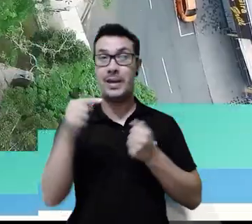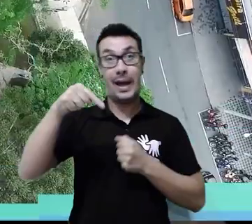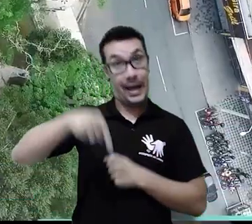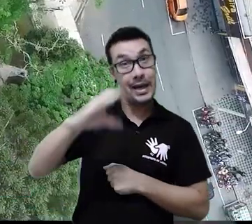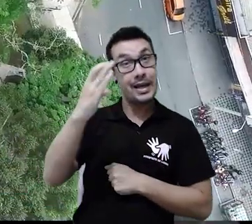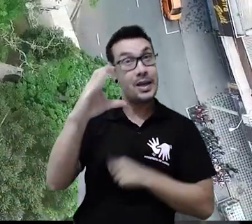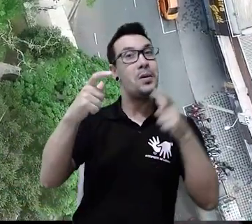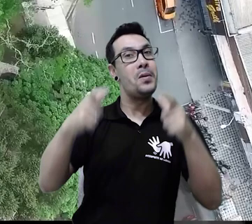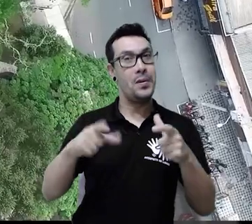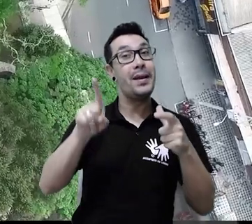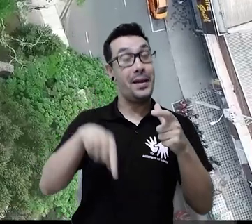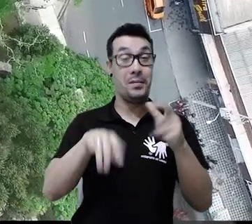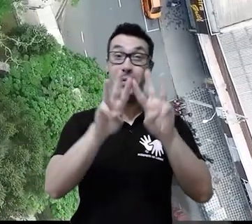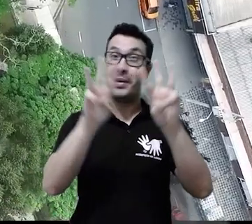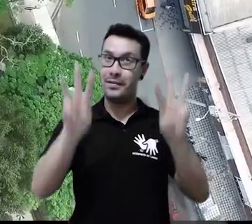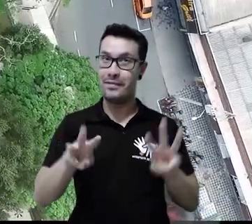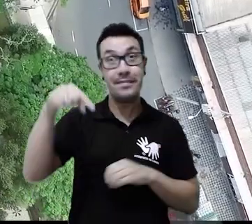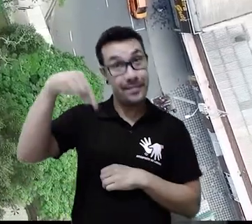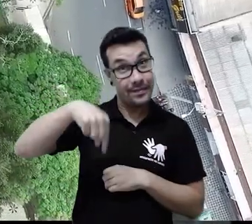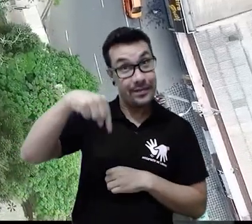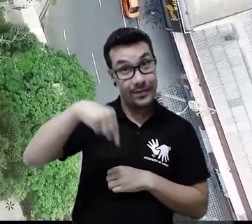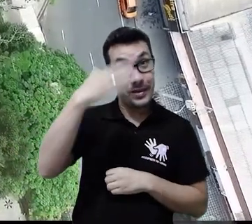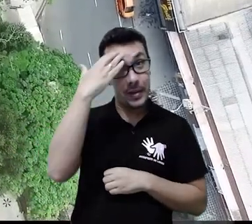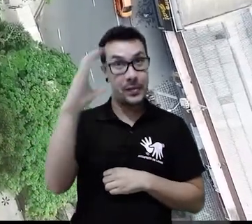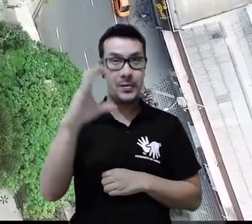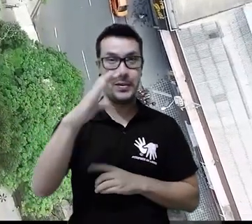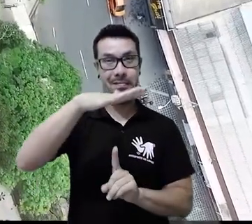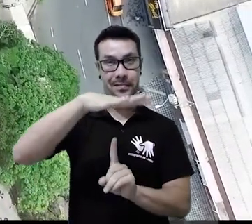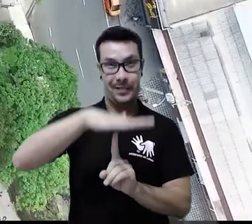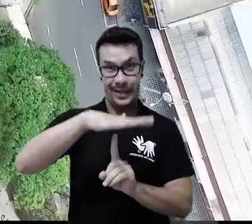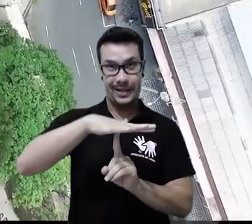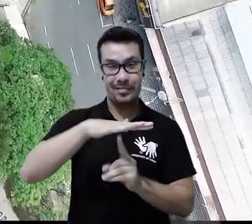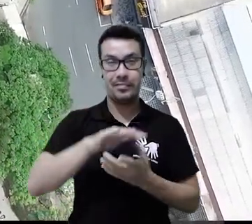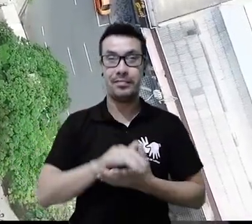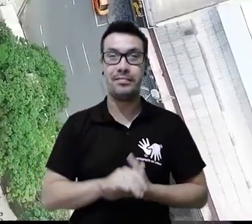ocorrendo na UFPR, em Curitiba, no Paraná.